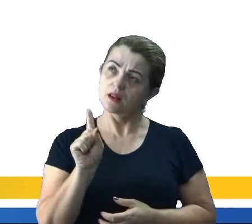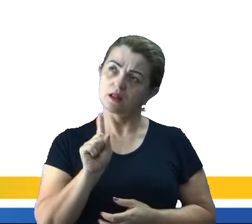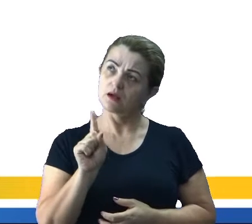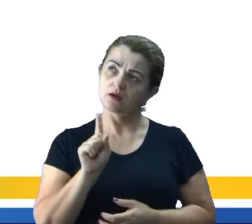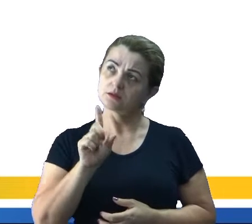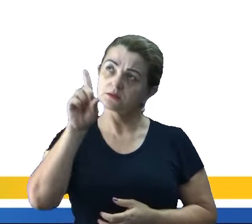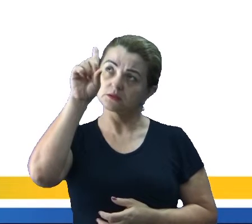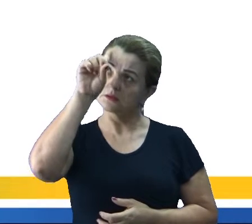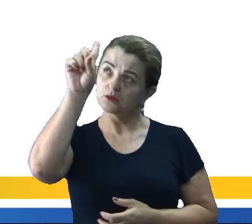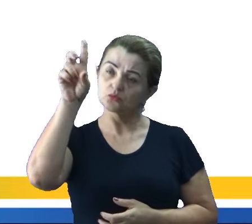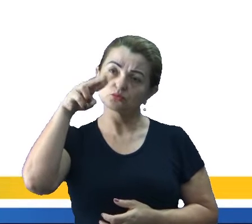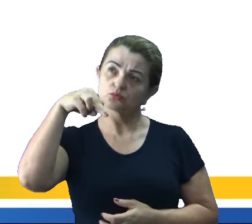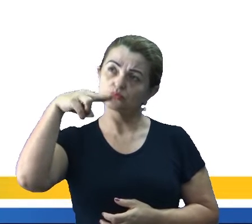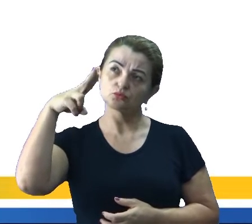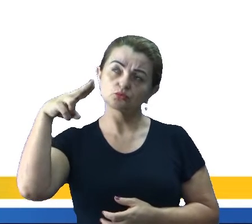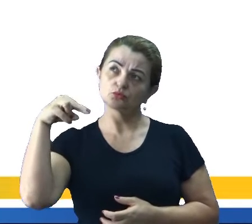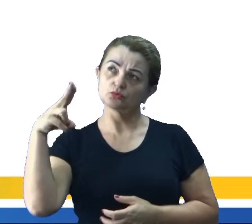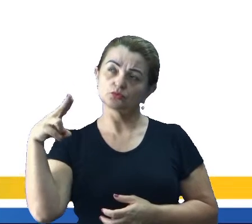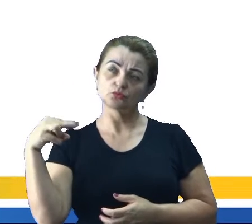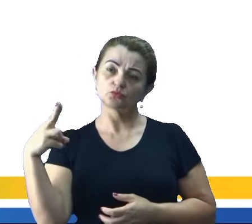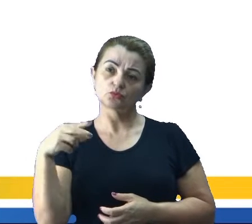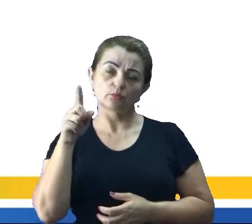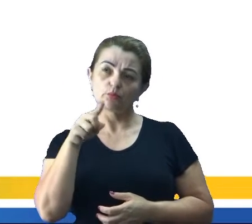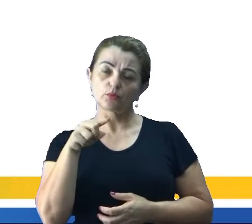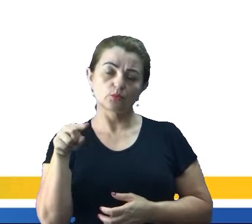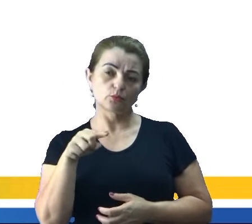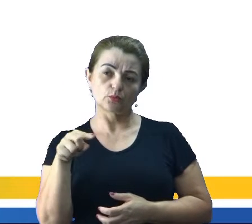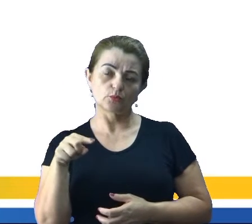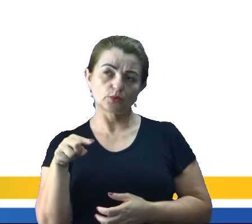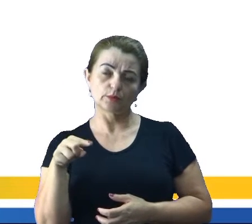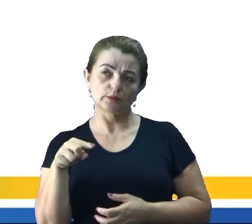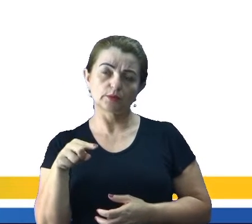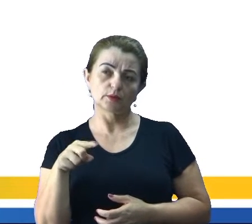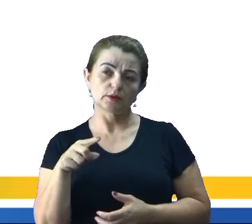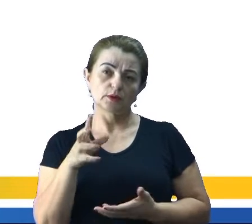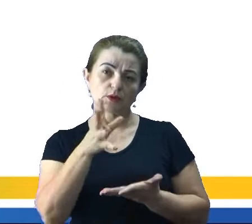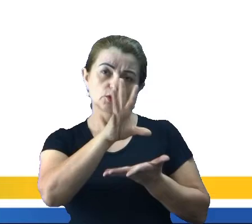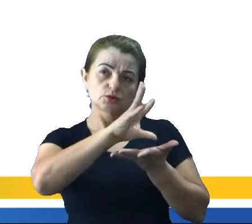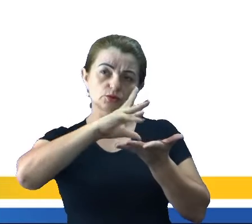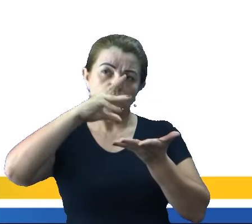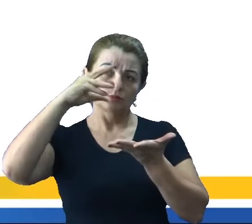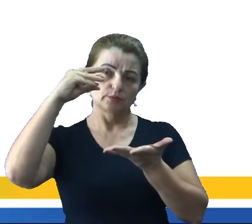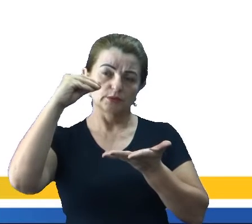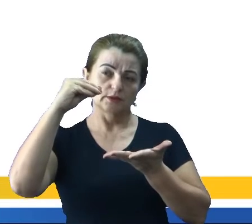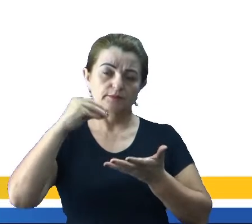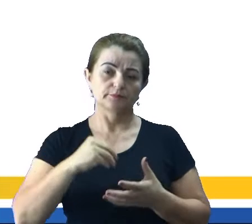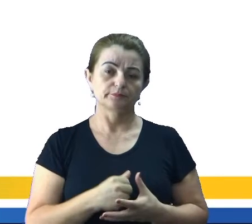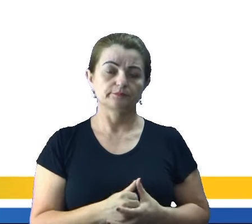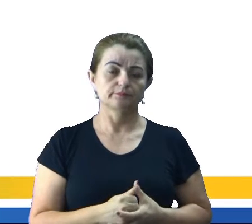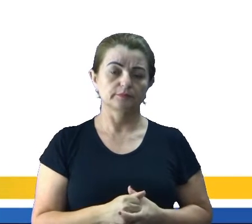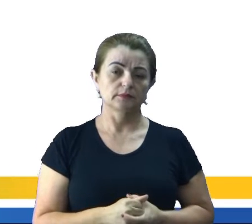Deus nunca se incomodou de patentear as suas coisas